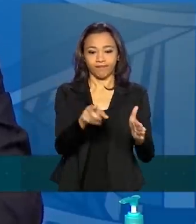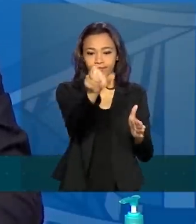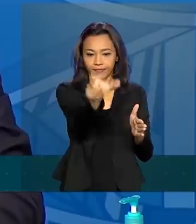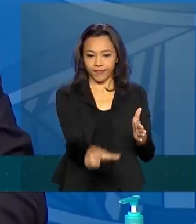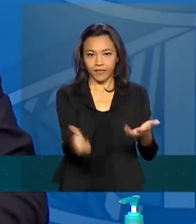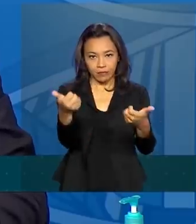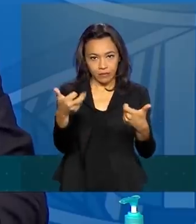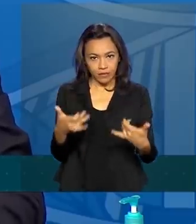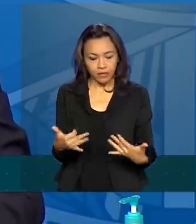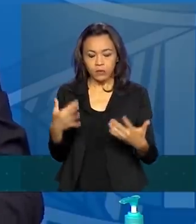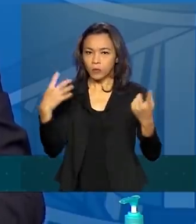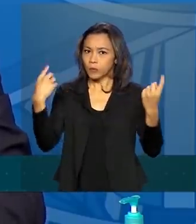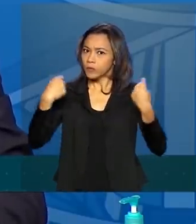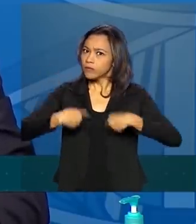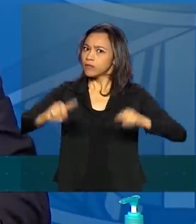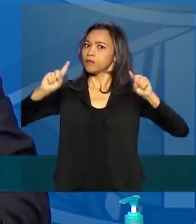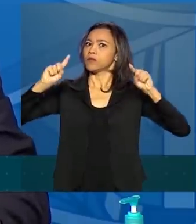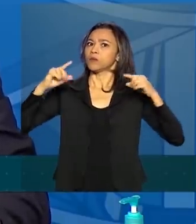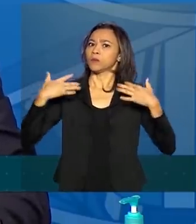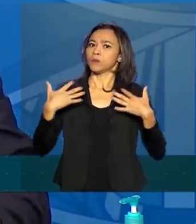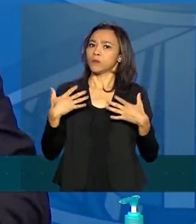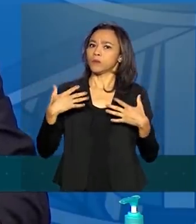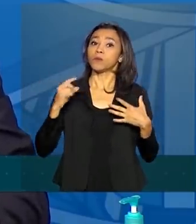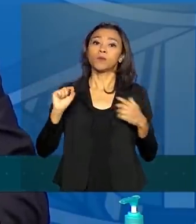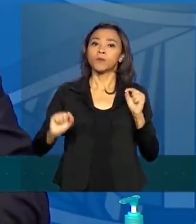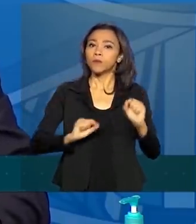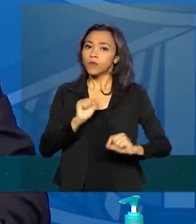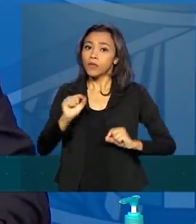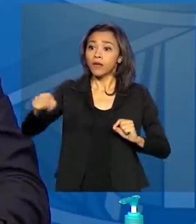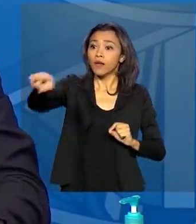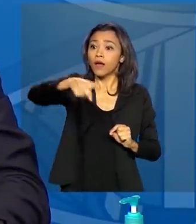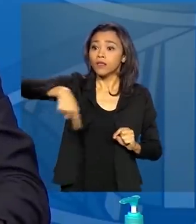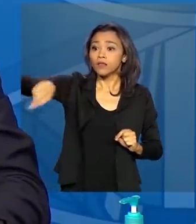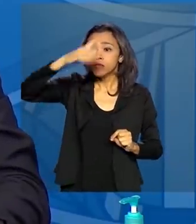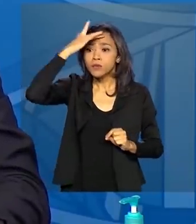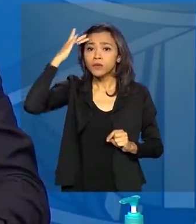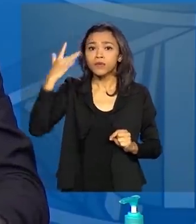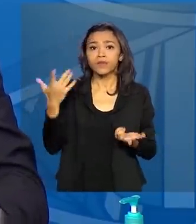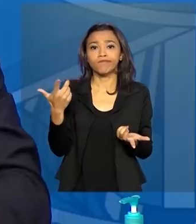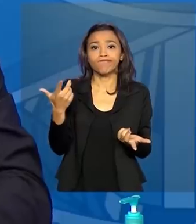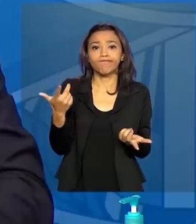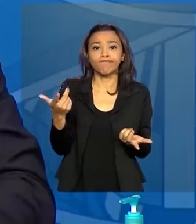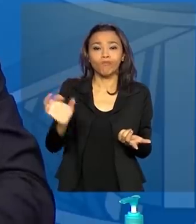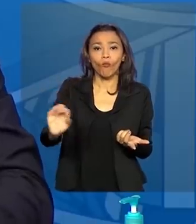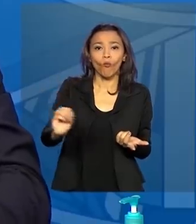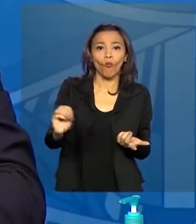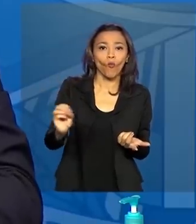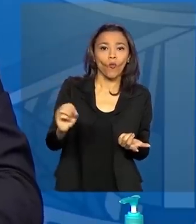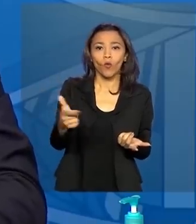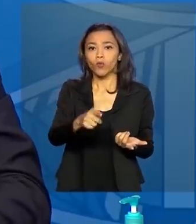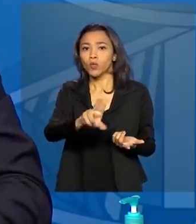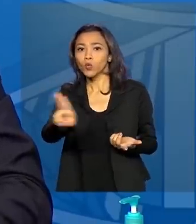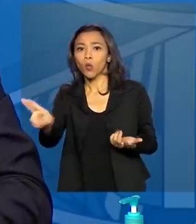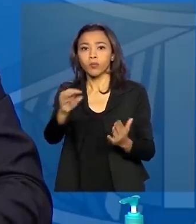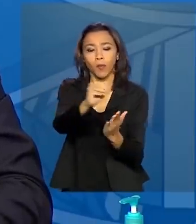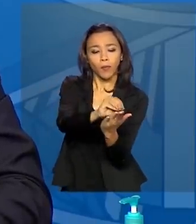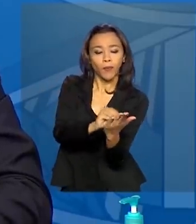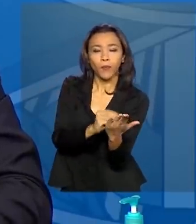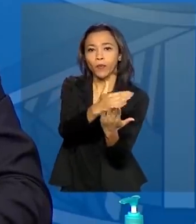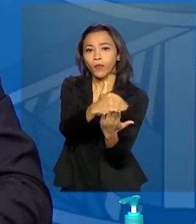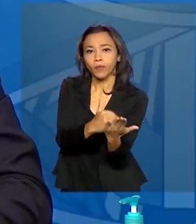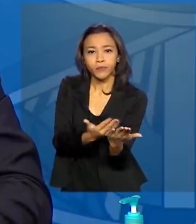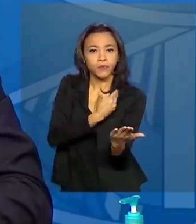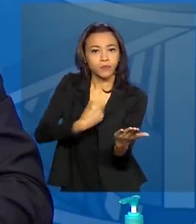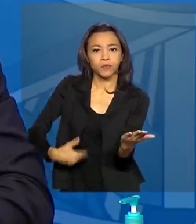está nas pessoas que não estão em base nenhuma, mas o que a gente pode afirmar para a